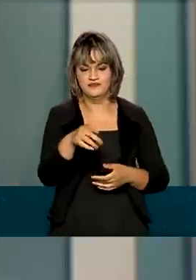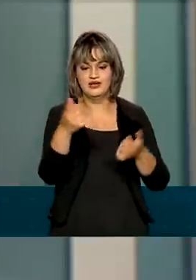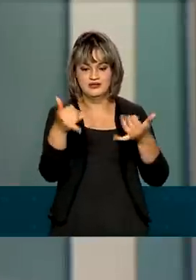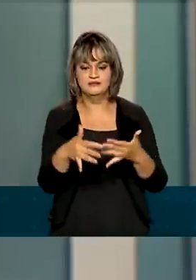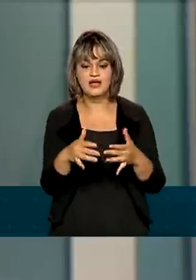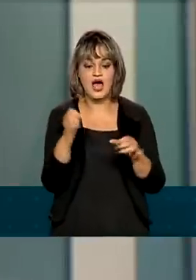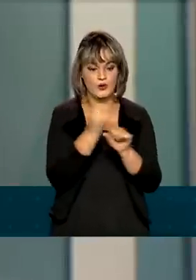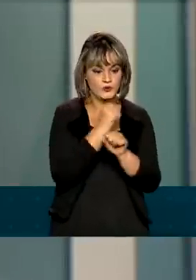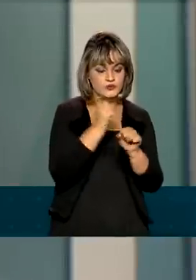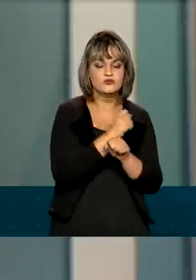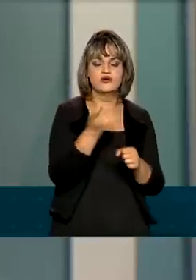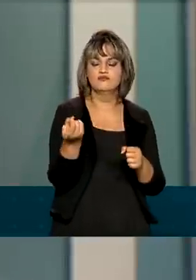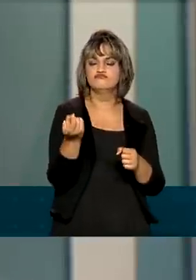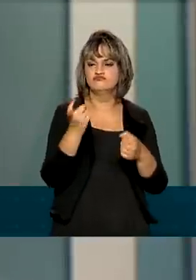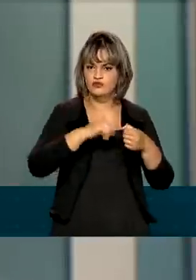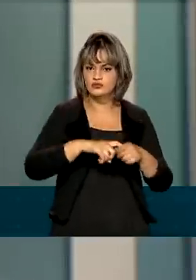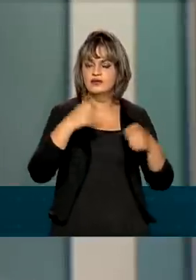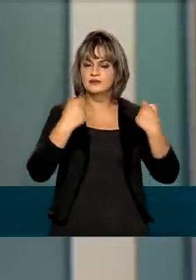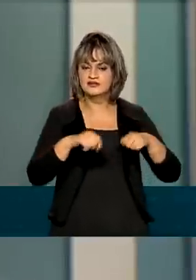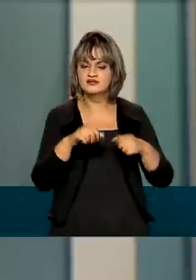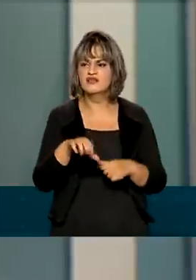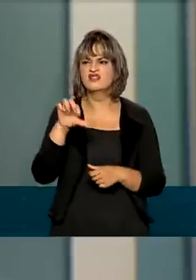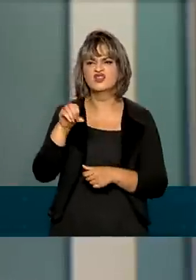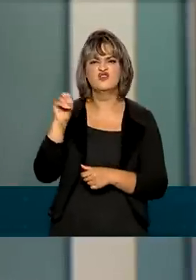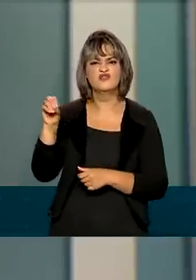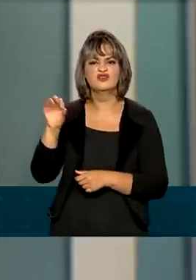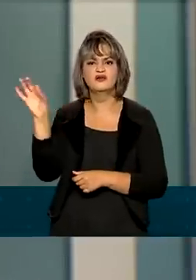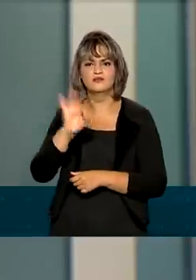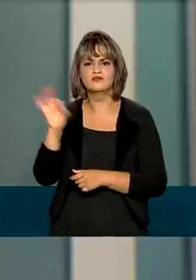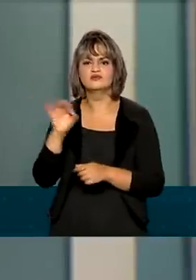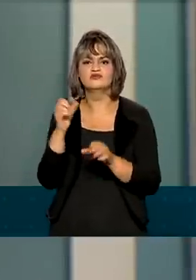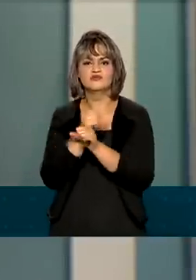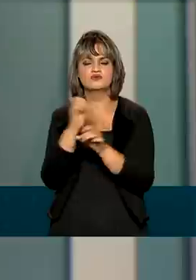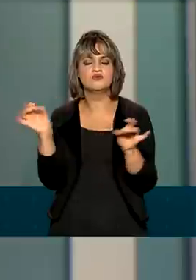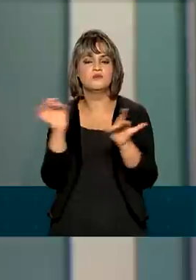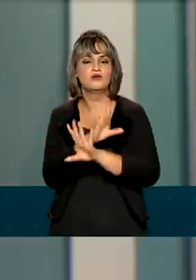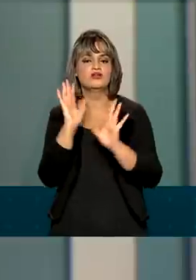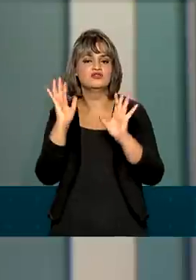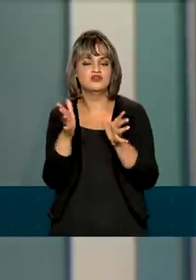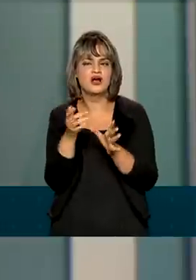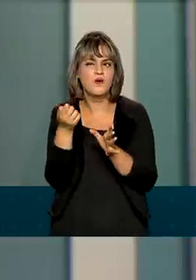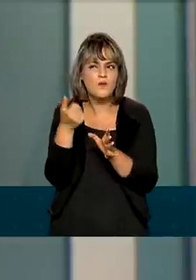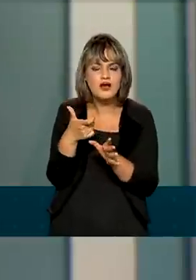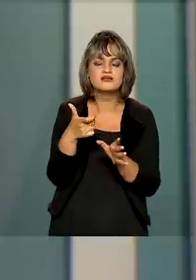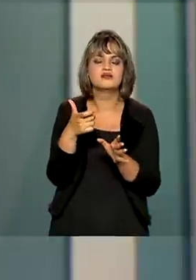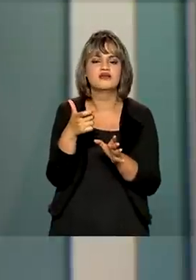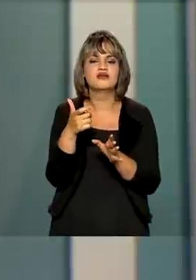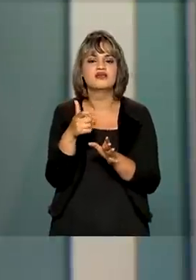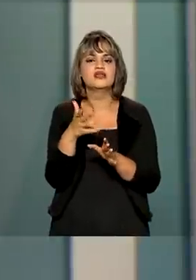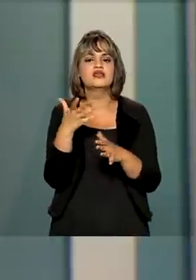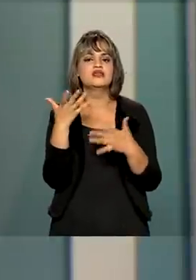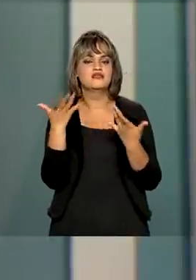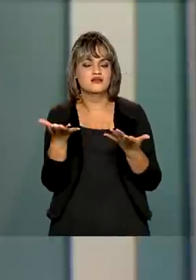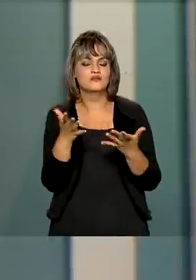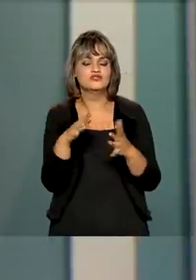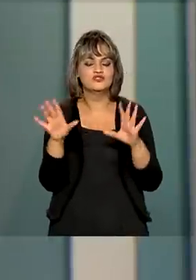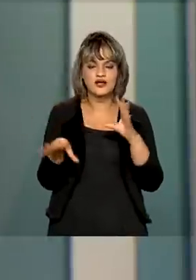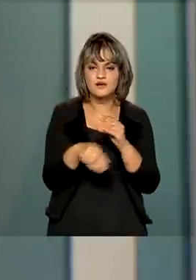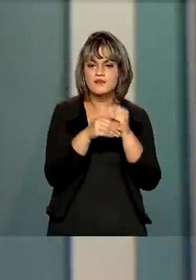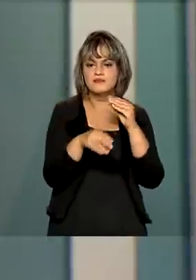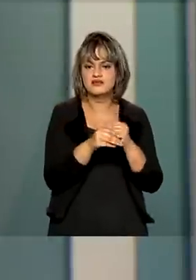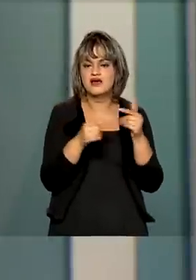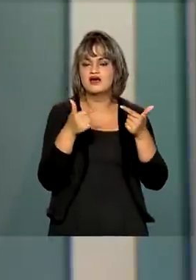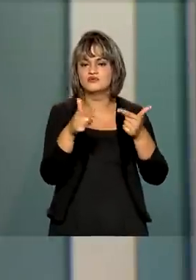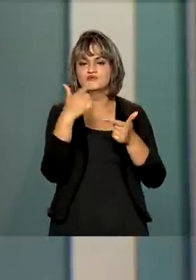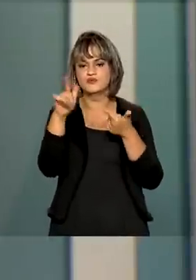obras, elas estão com 90, 92% de obras prontas para serem terminadas e nós queremos implementar essas